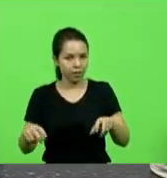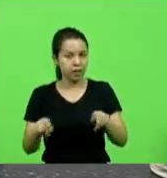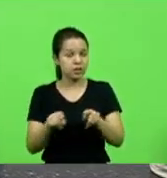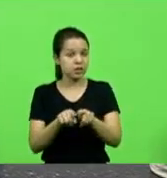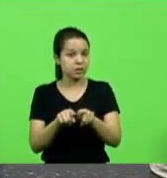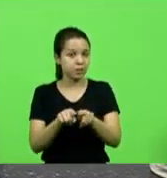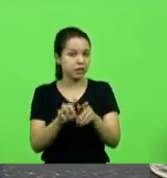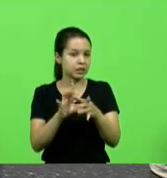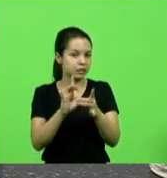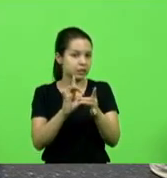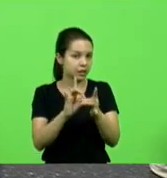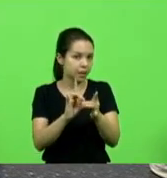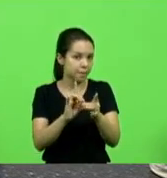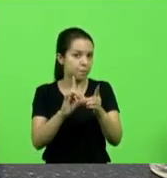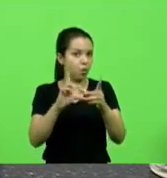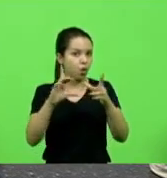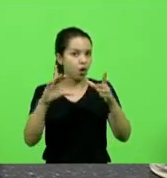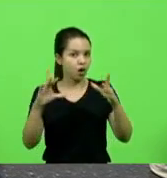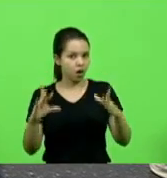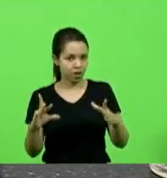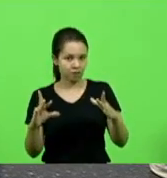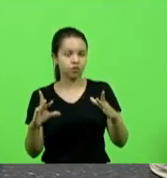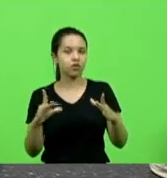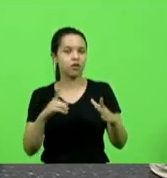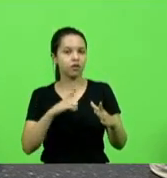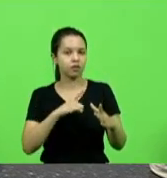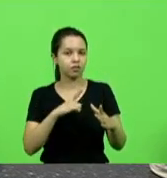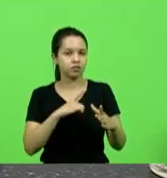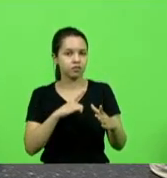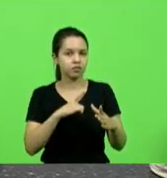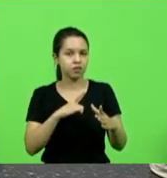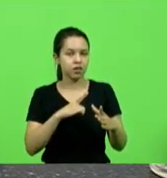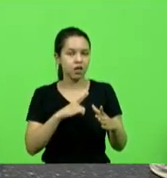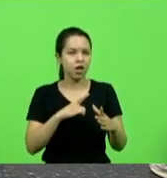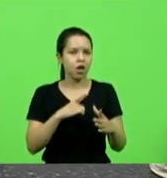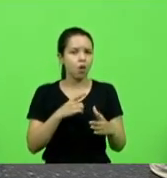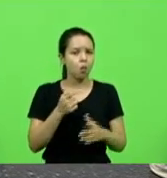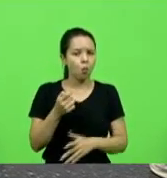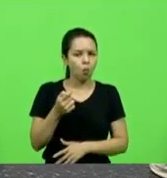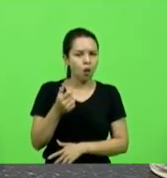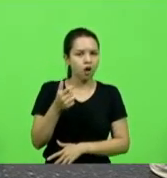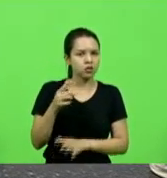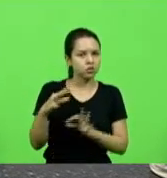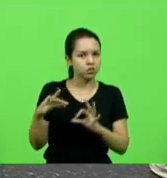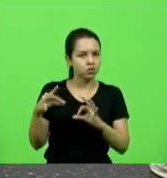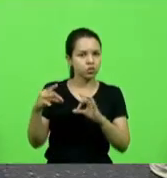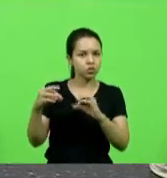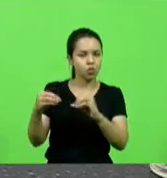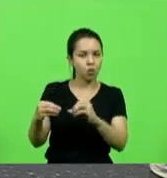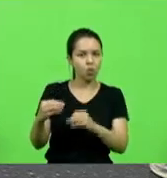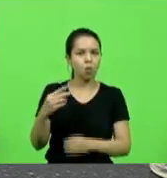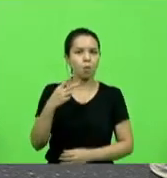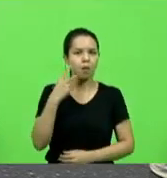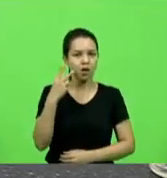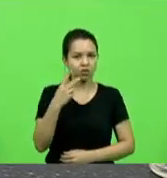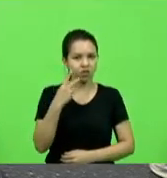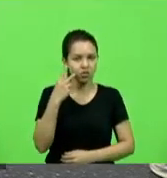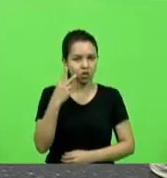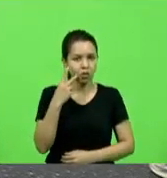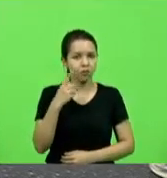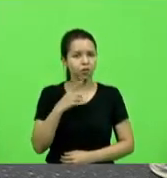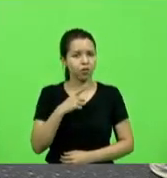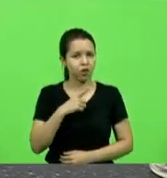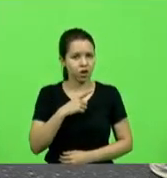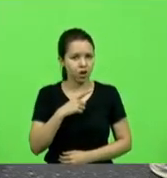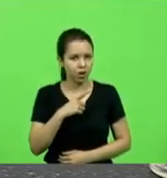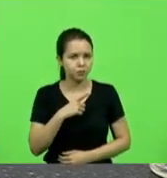quando praticamente todos os partidos ainda que tenha uma bancada